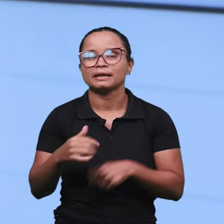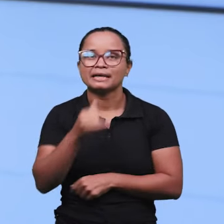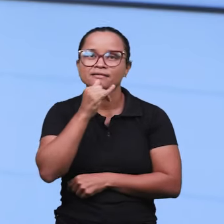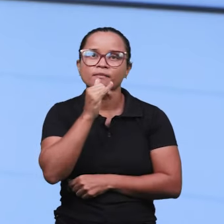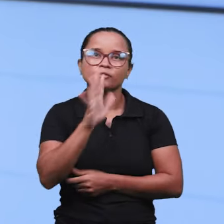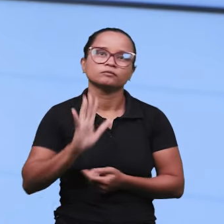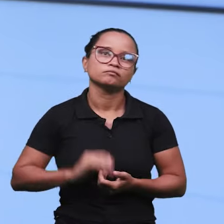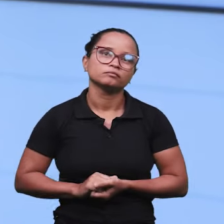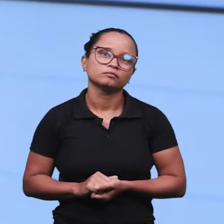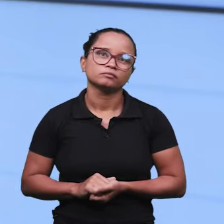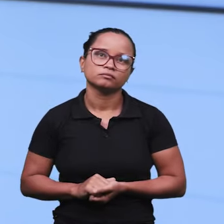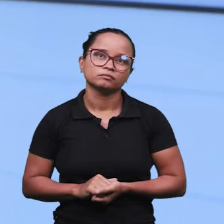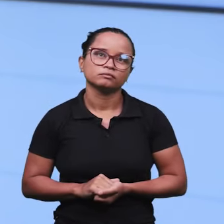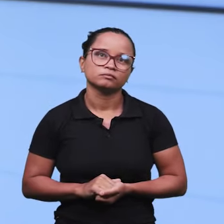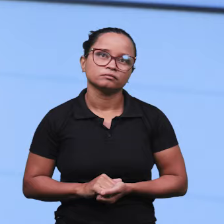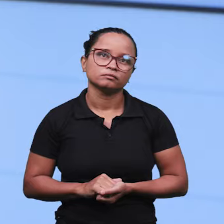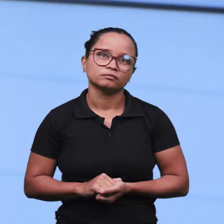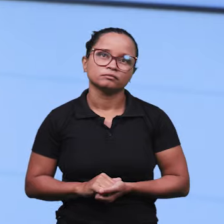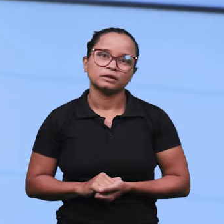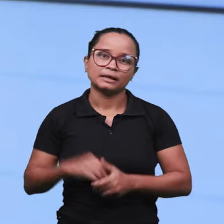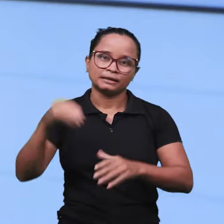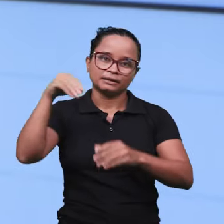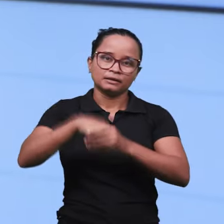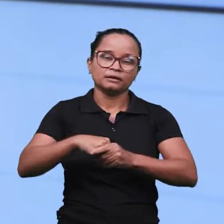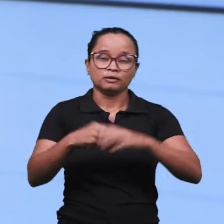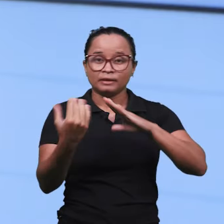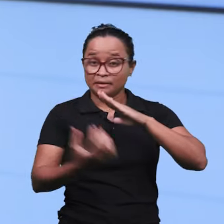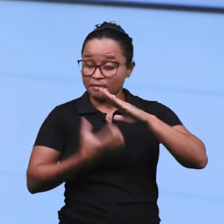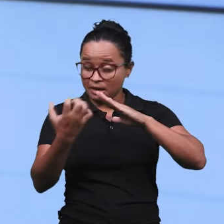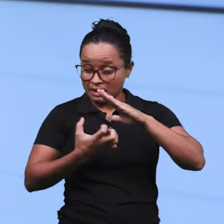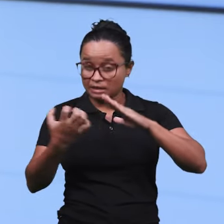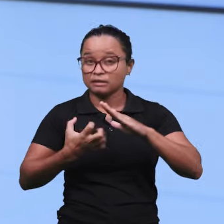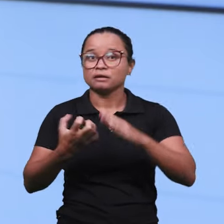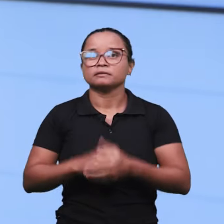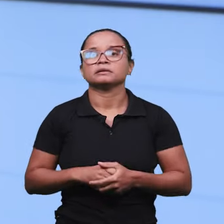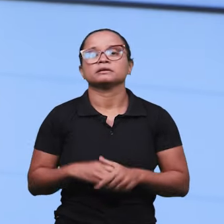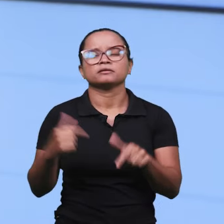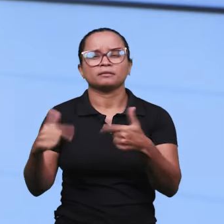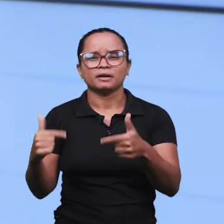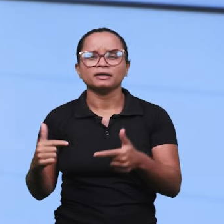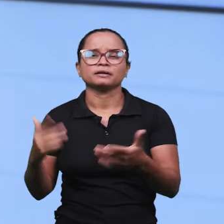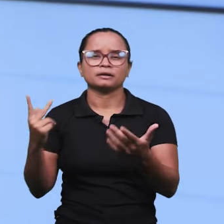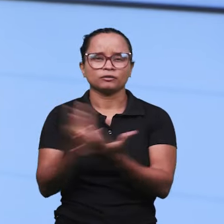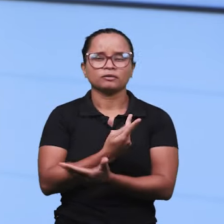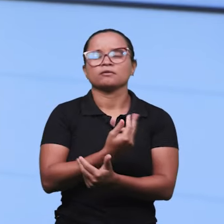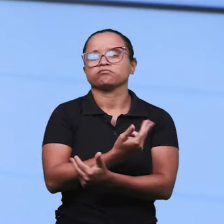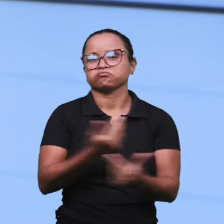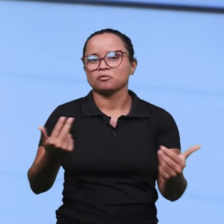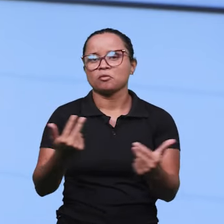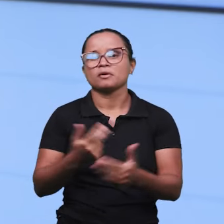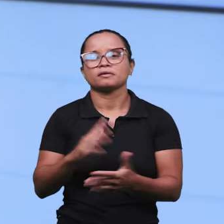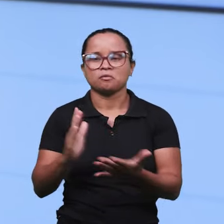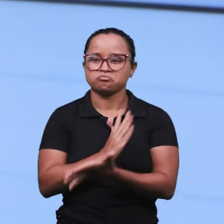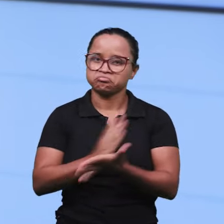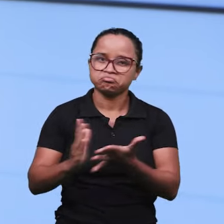recorrente, o acidente ocorreu dentro da empresa ali mesmo, né, realizando seu trabalho, e,